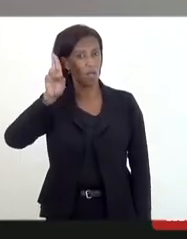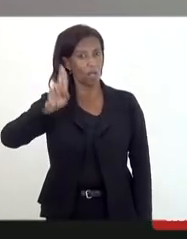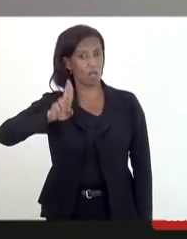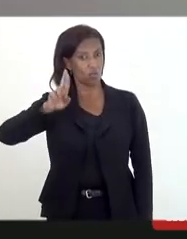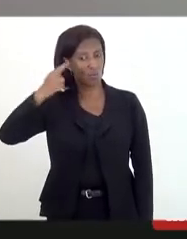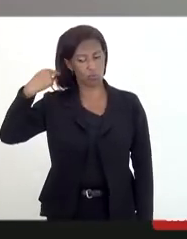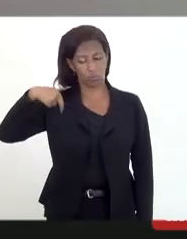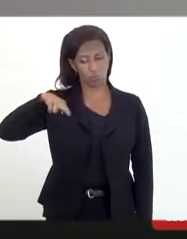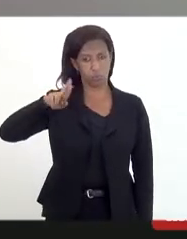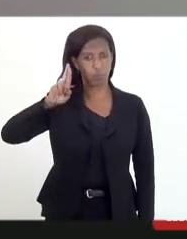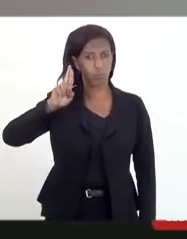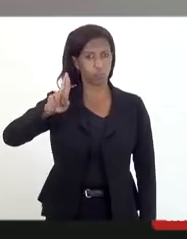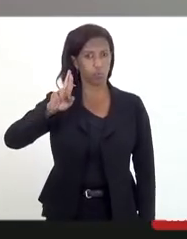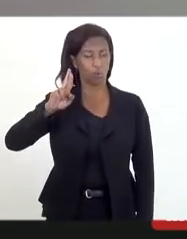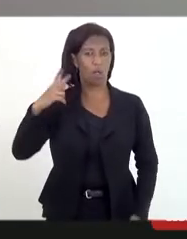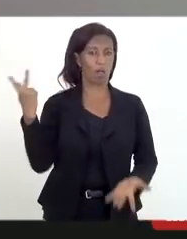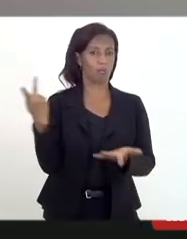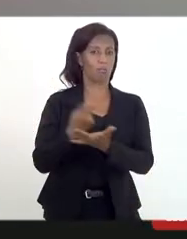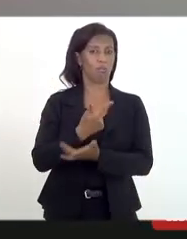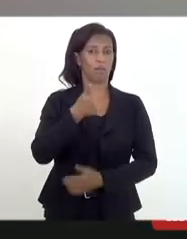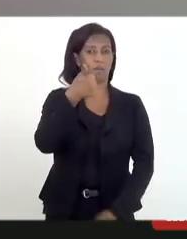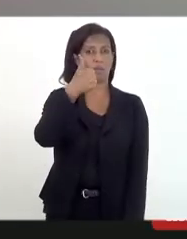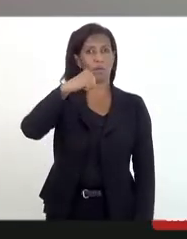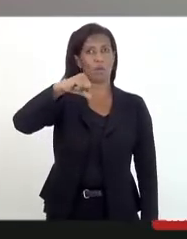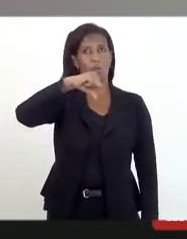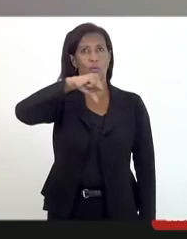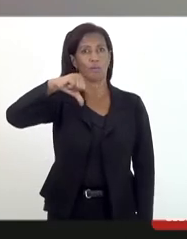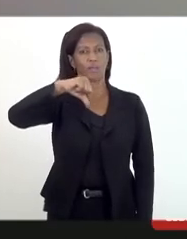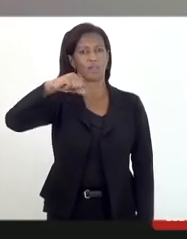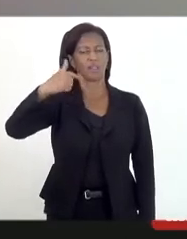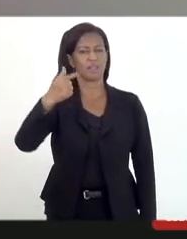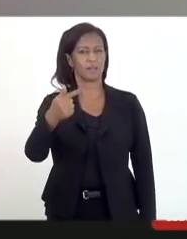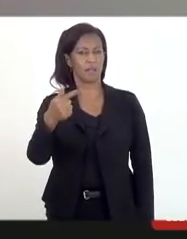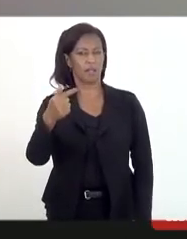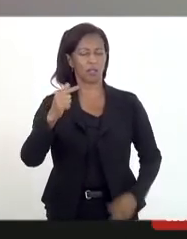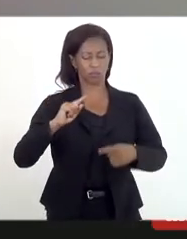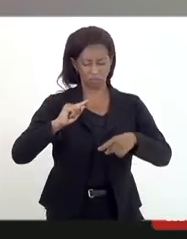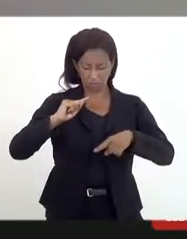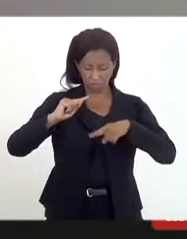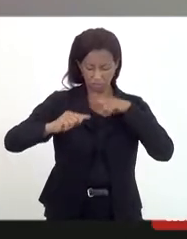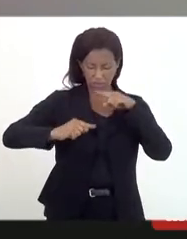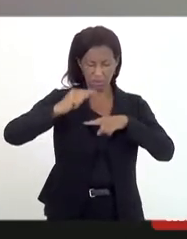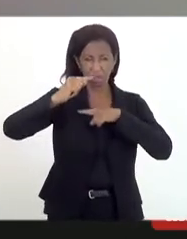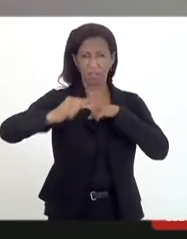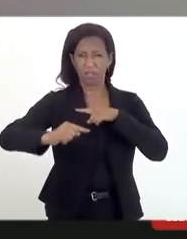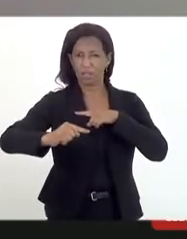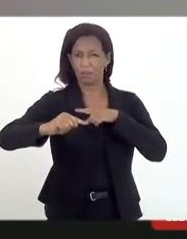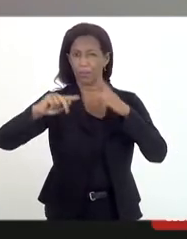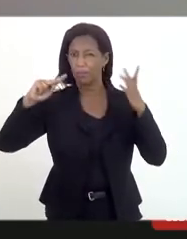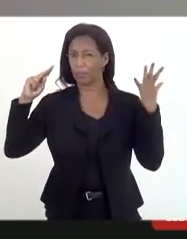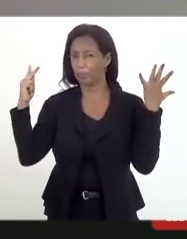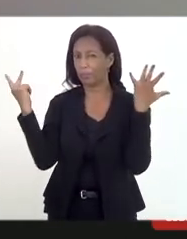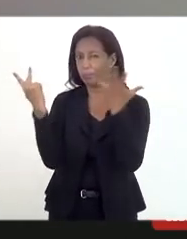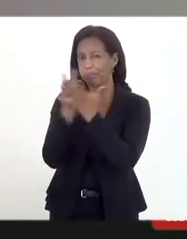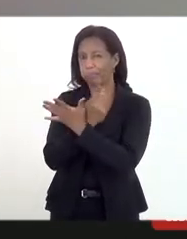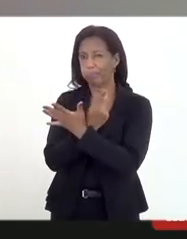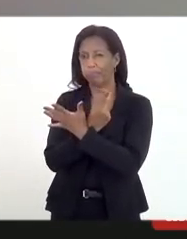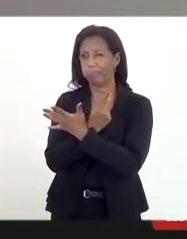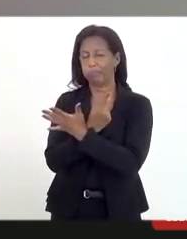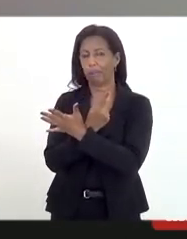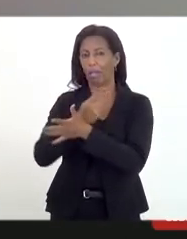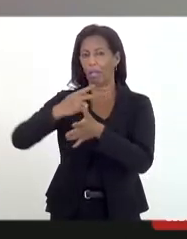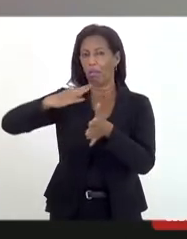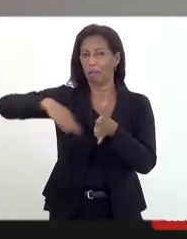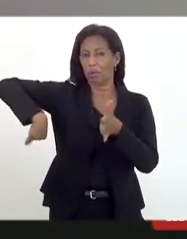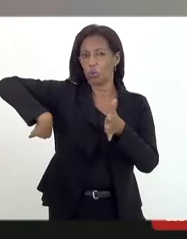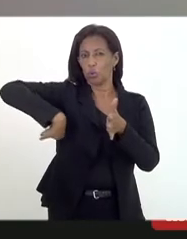mudança operada em 1997, logo depois daquele rumoroso evento do chute